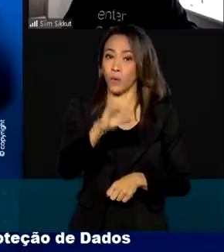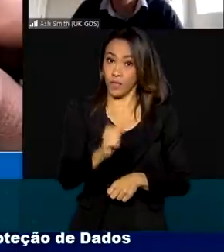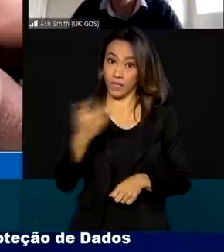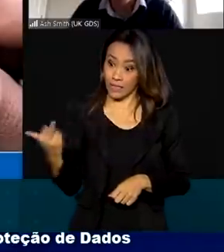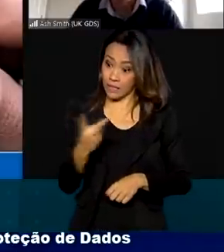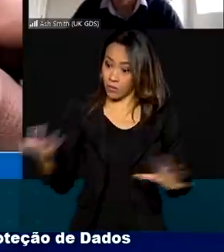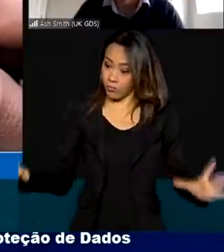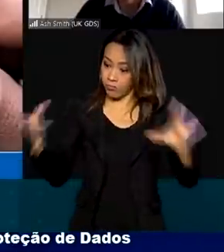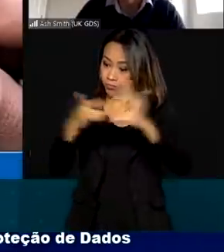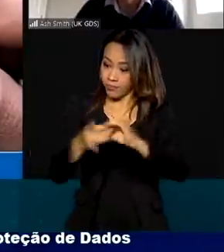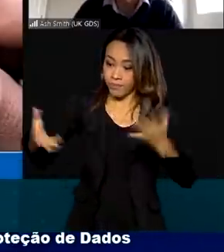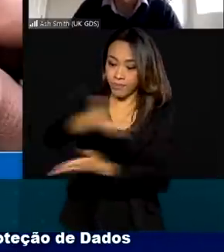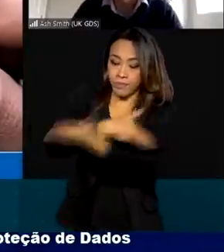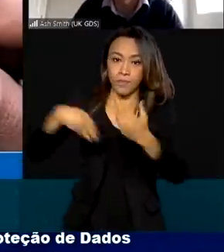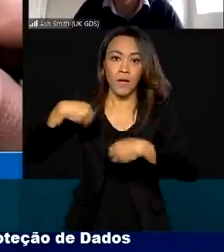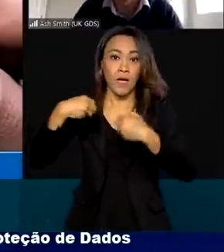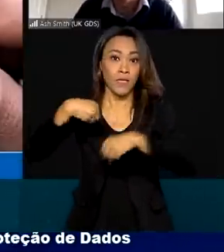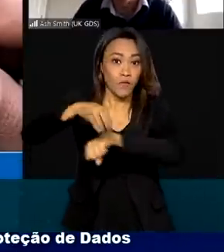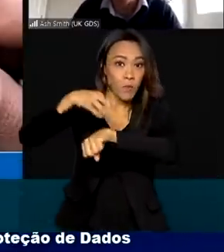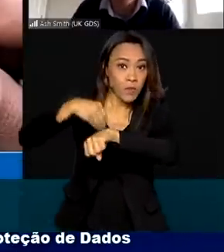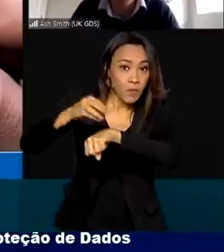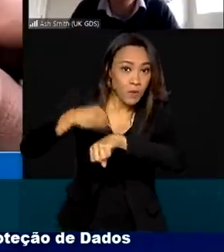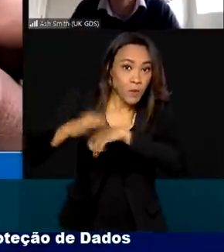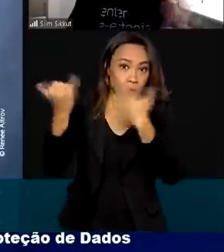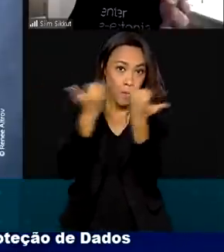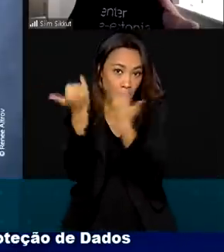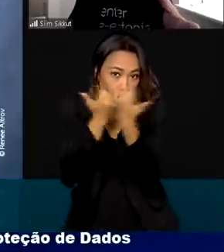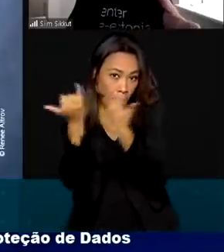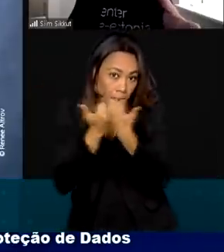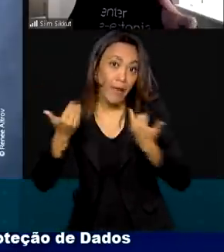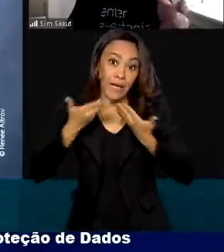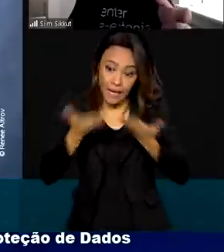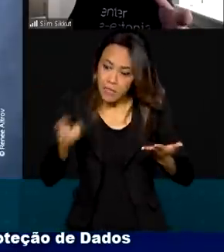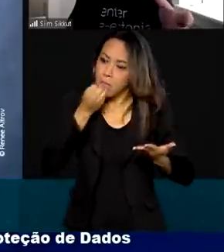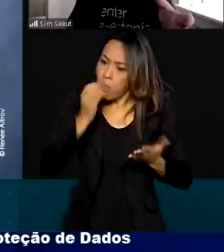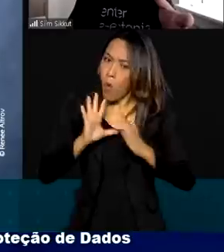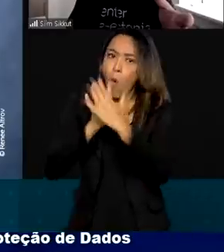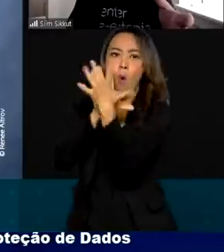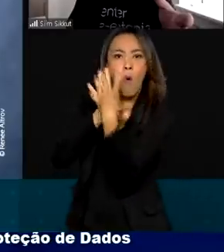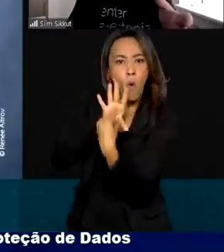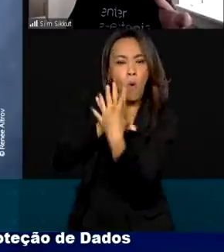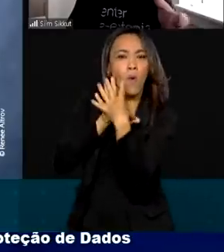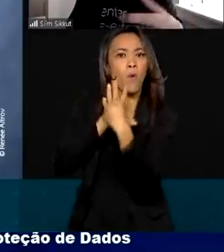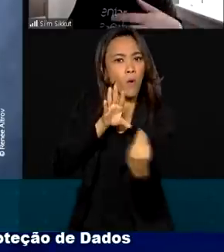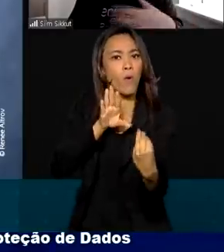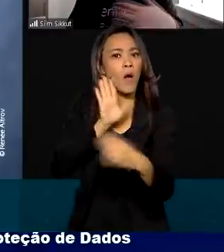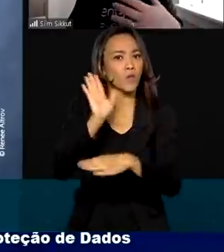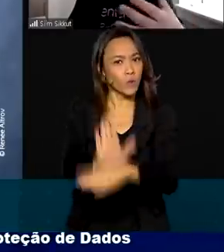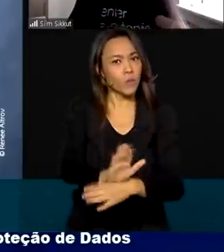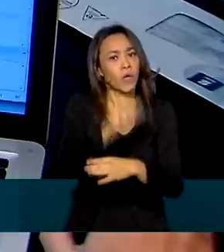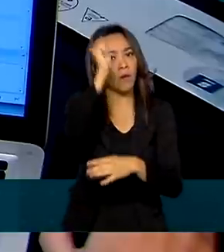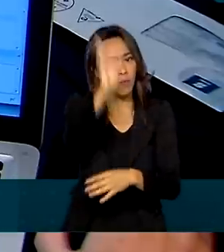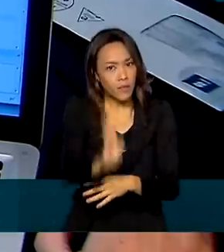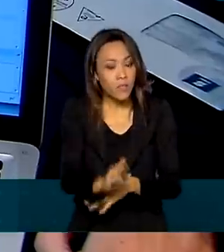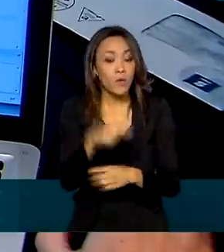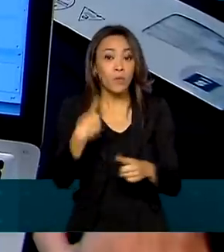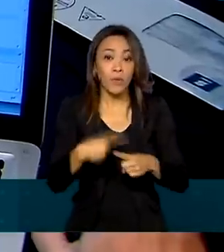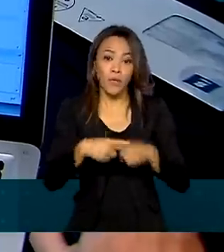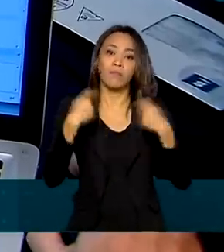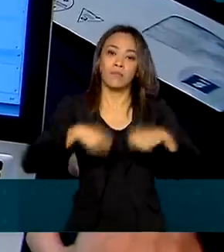integrados. As boas práticas poderão ajudar o Brasil, já que a Lei Geral de Proteção de Dados Pessoais